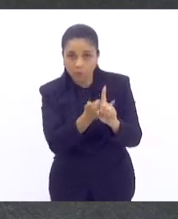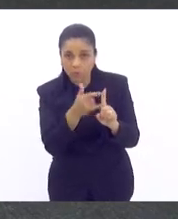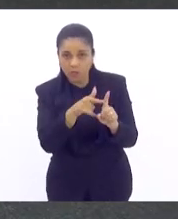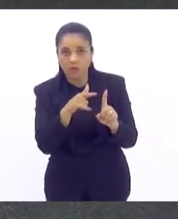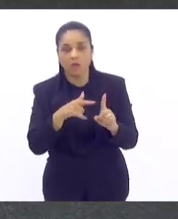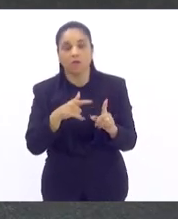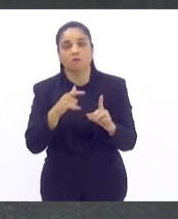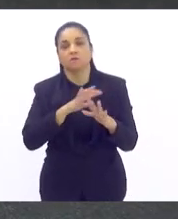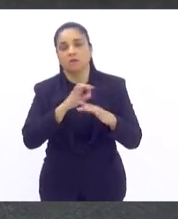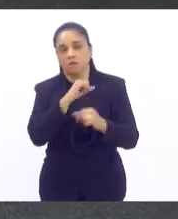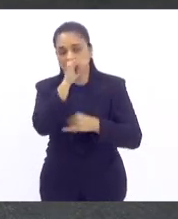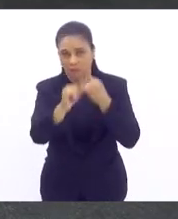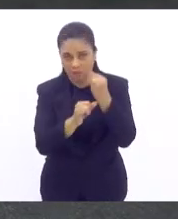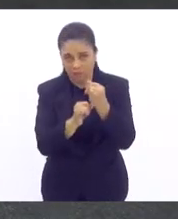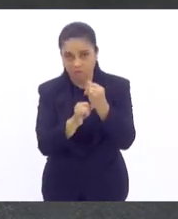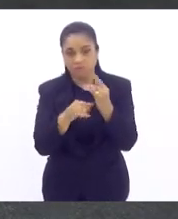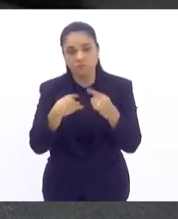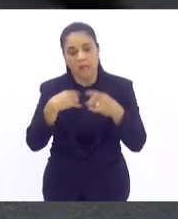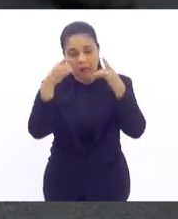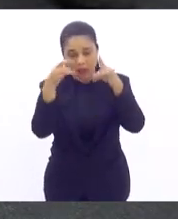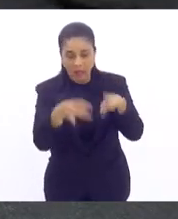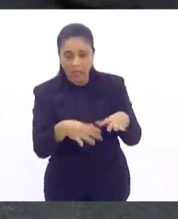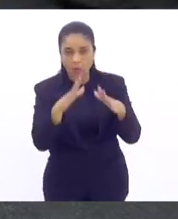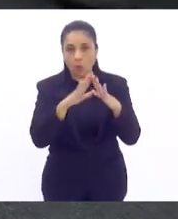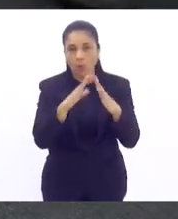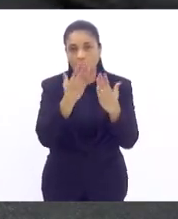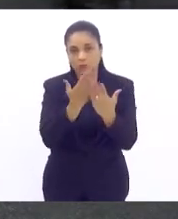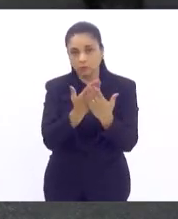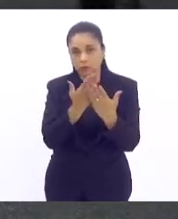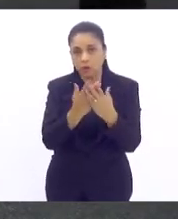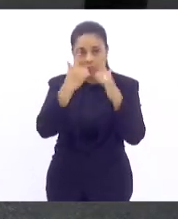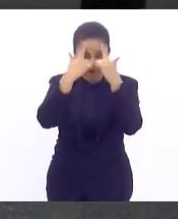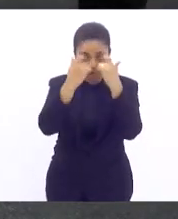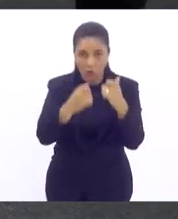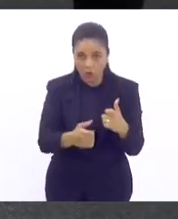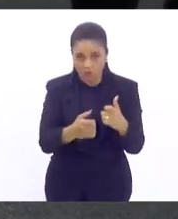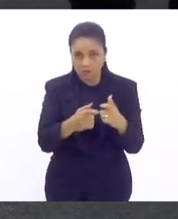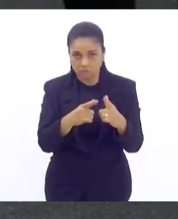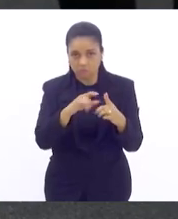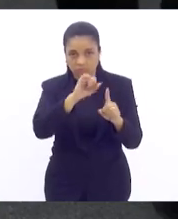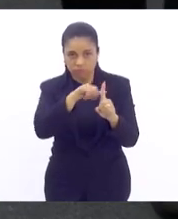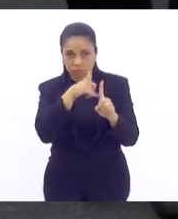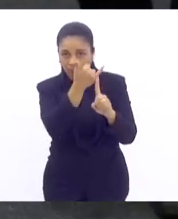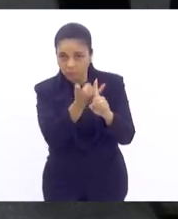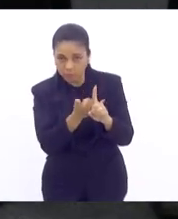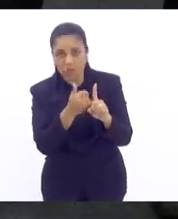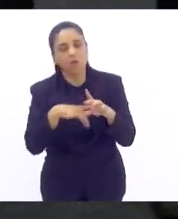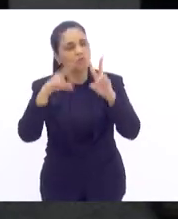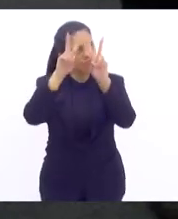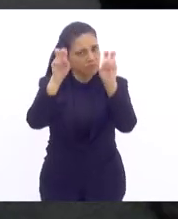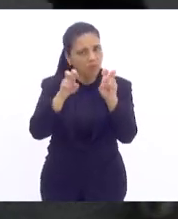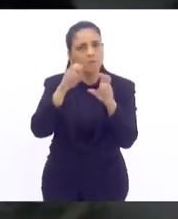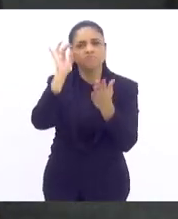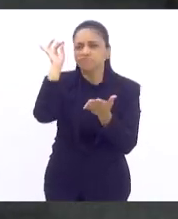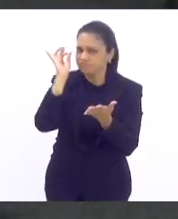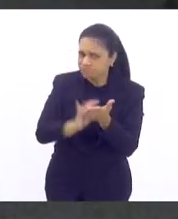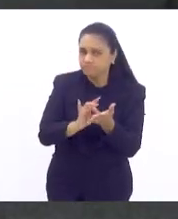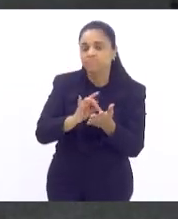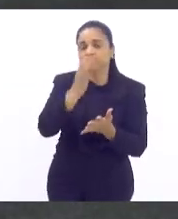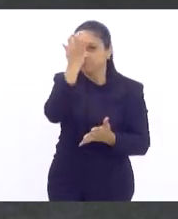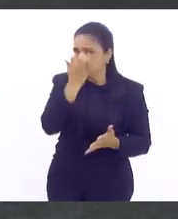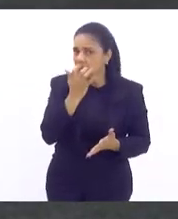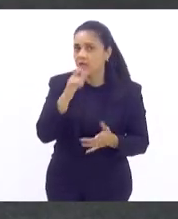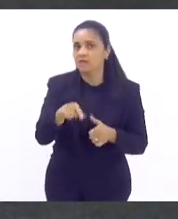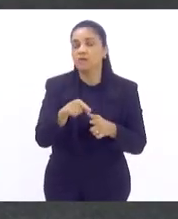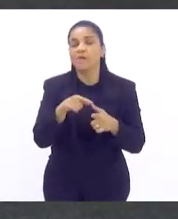relatando ter saído da escola devido ao cyberbullying e violência. E esse tema é um tema extremamente sério. E outro tema muito relevante que está